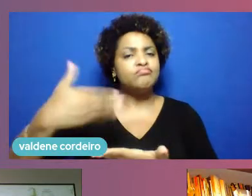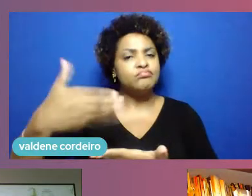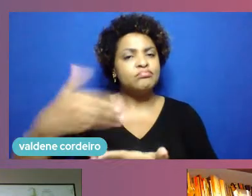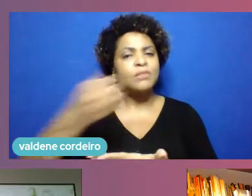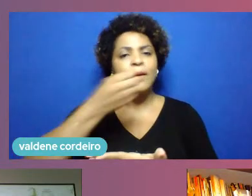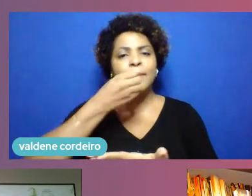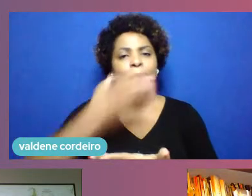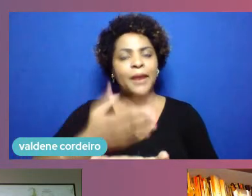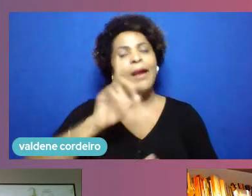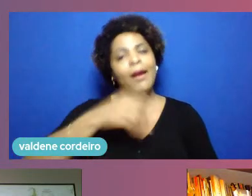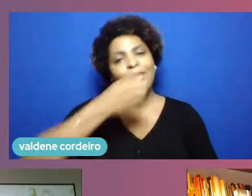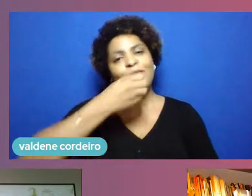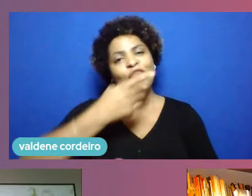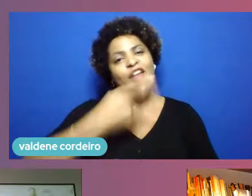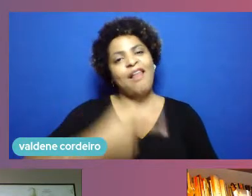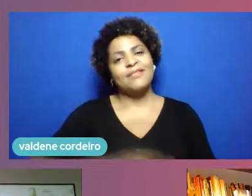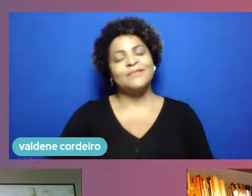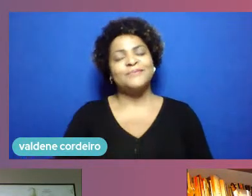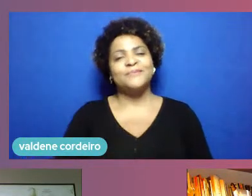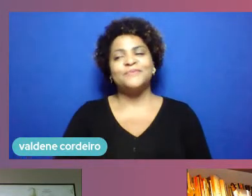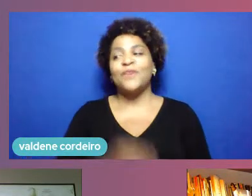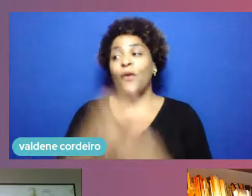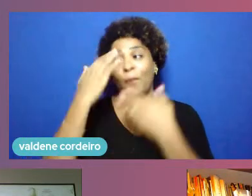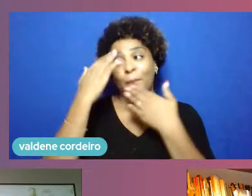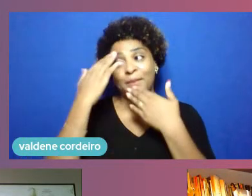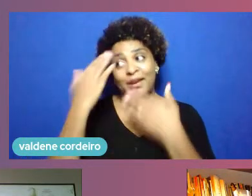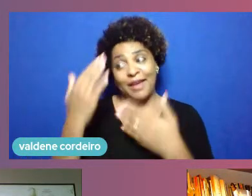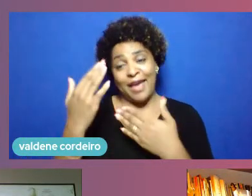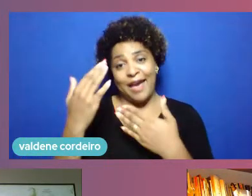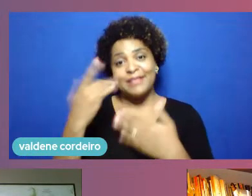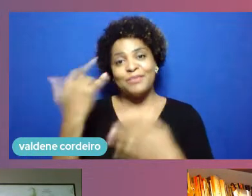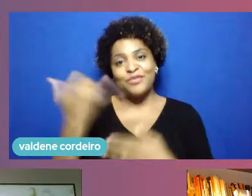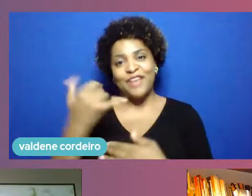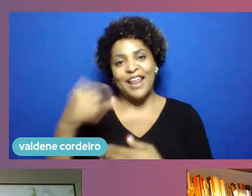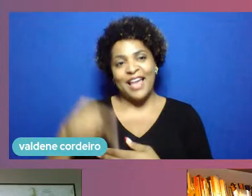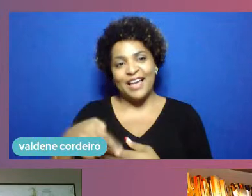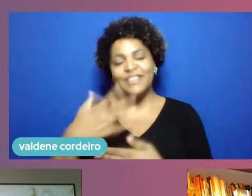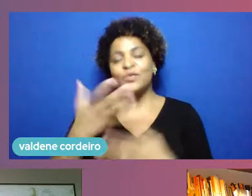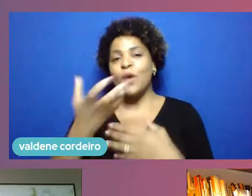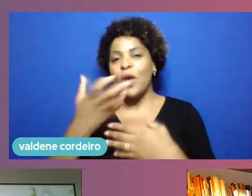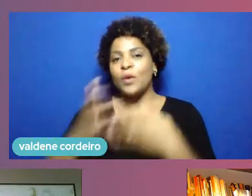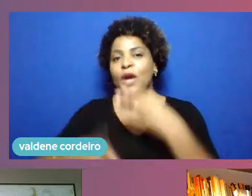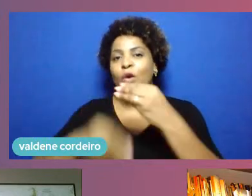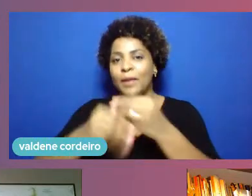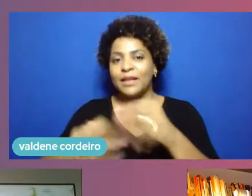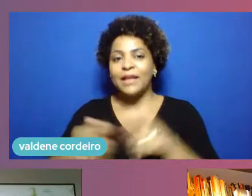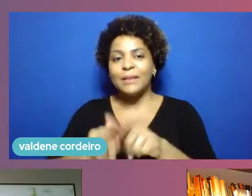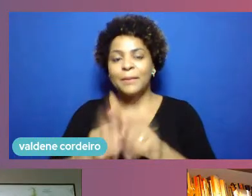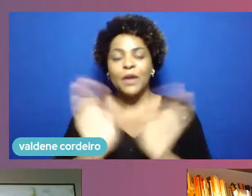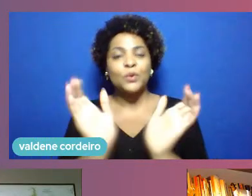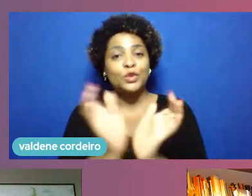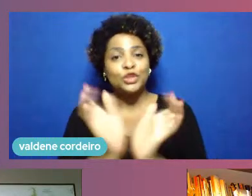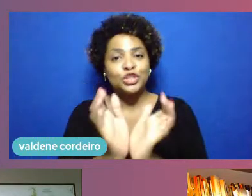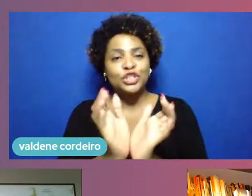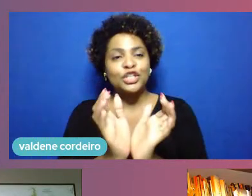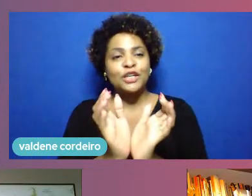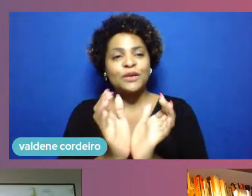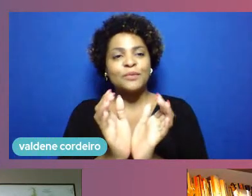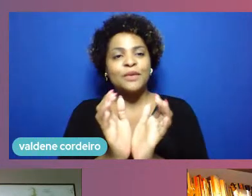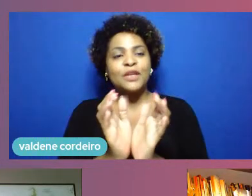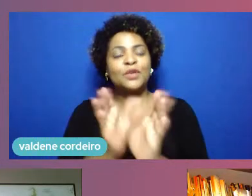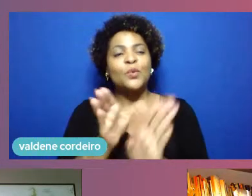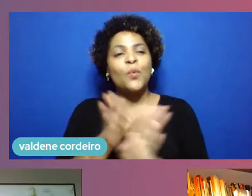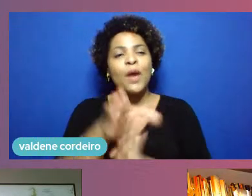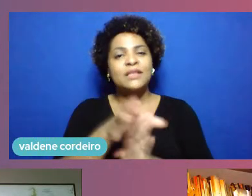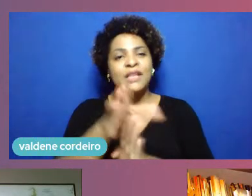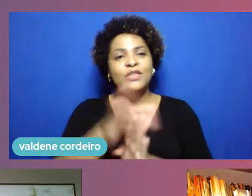importante obrigado por esse registro queria até complementar com o time também do assessor espacial o time que está junto com o Marcos Toscano